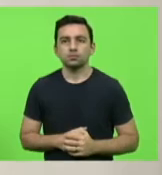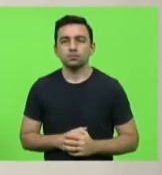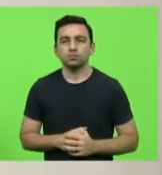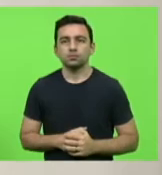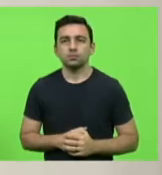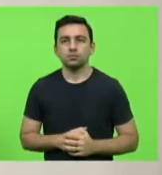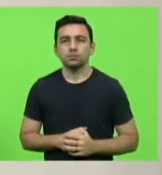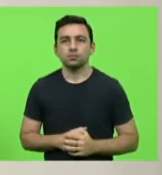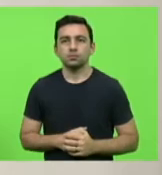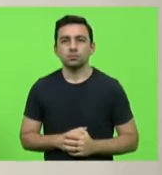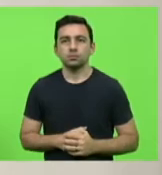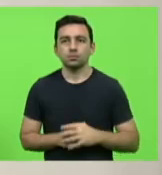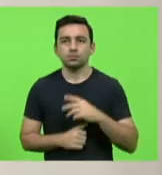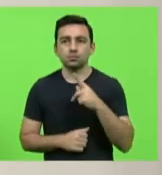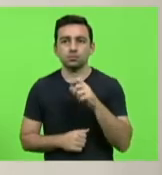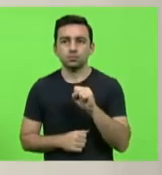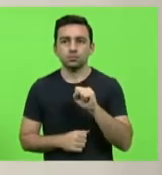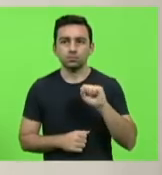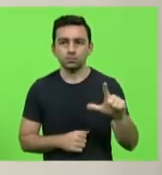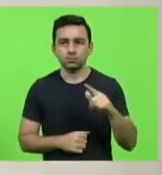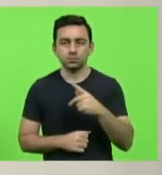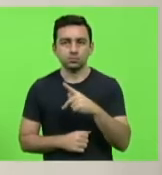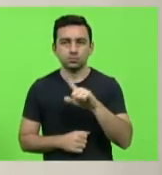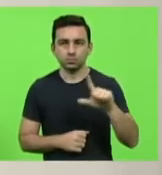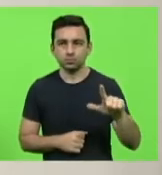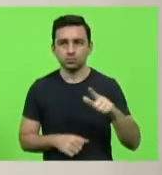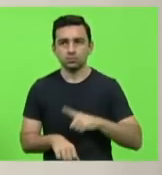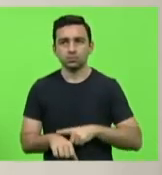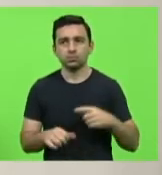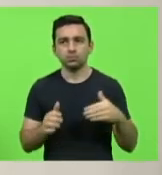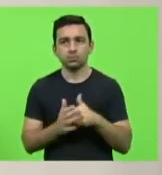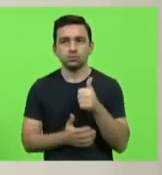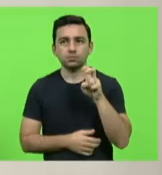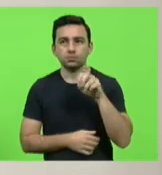Bloco PSLPL por 15 minutos.